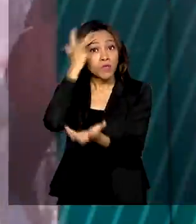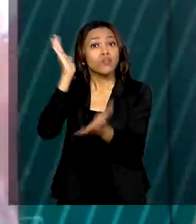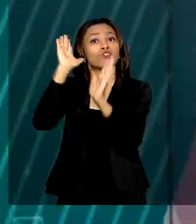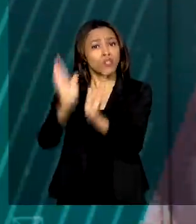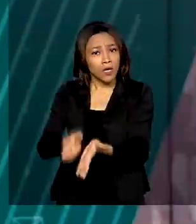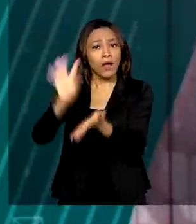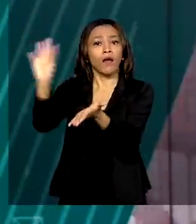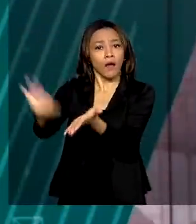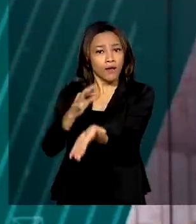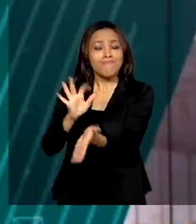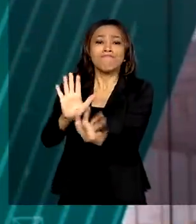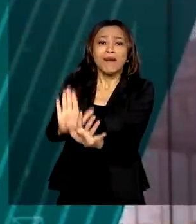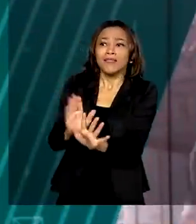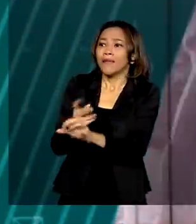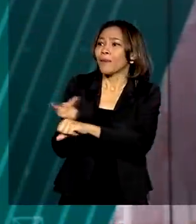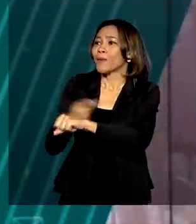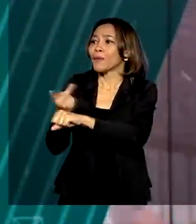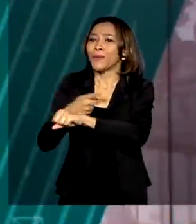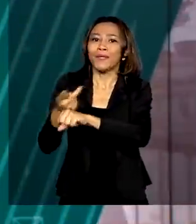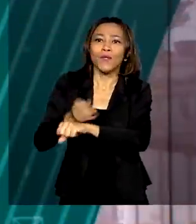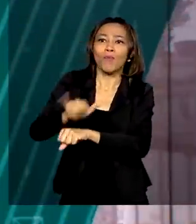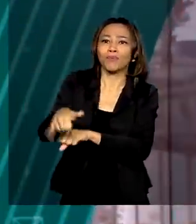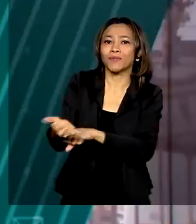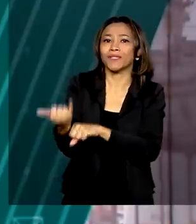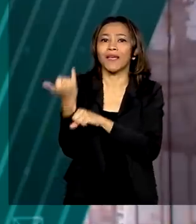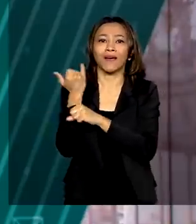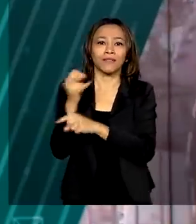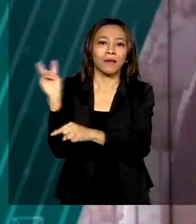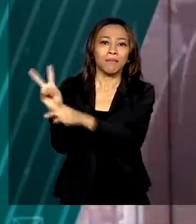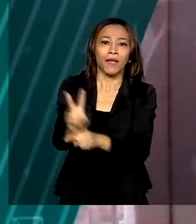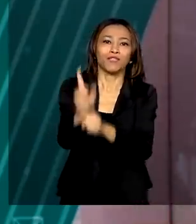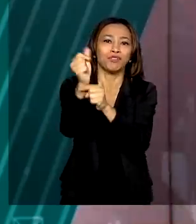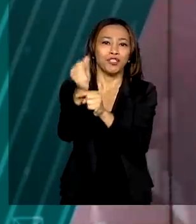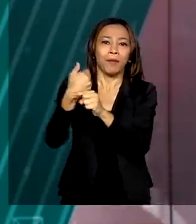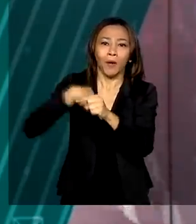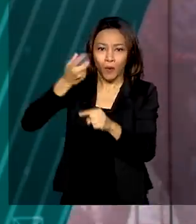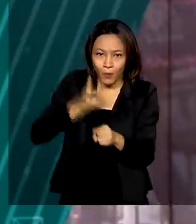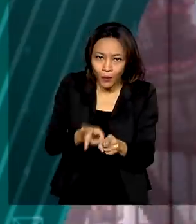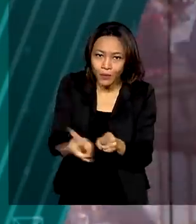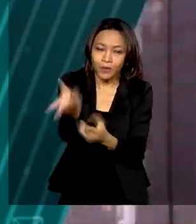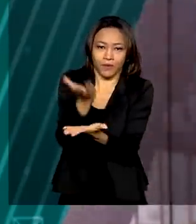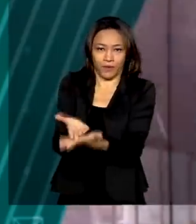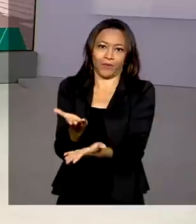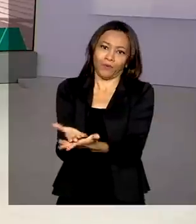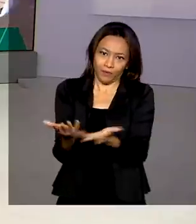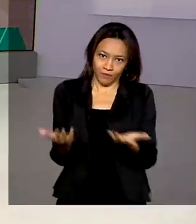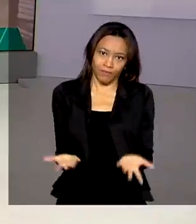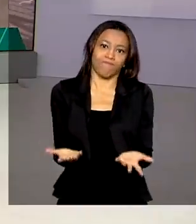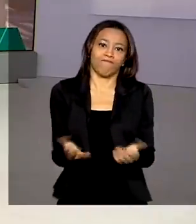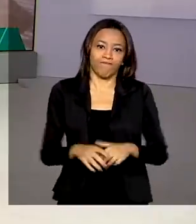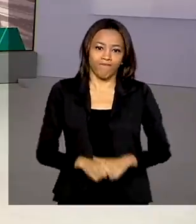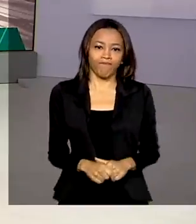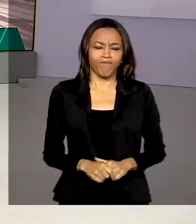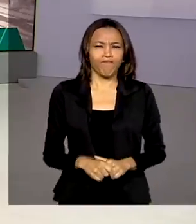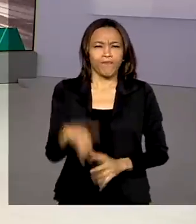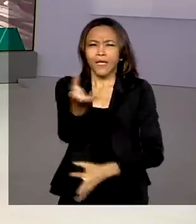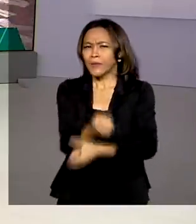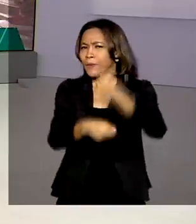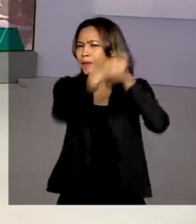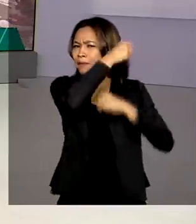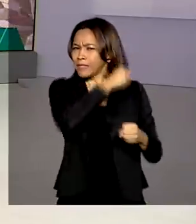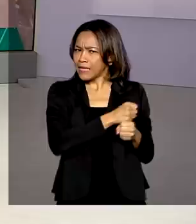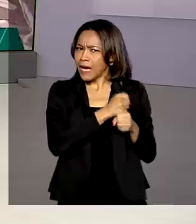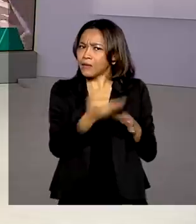matriculados, mas que buscam uma oportunidade para financiar a continuidade dos estudos. No ano passado,